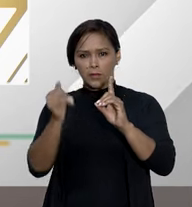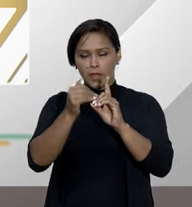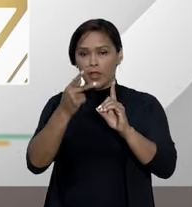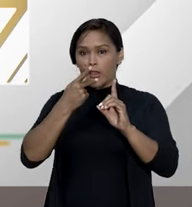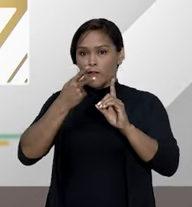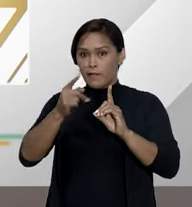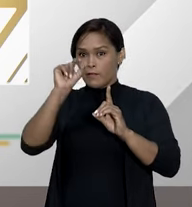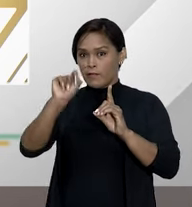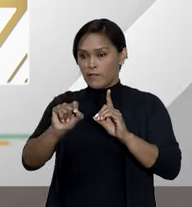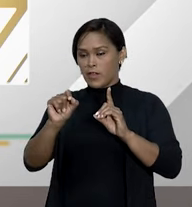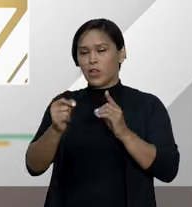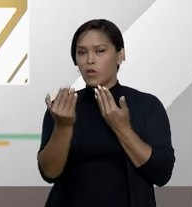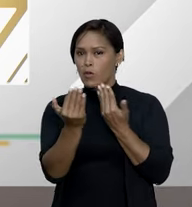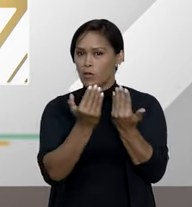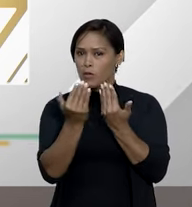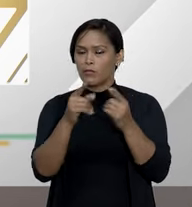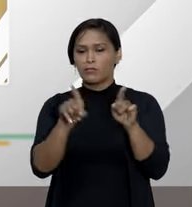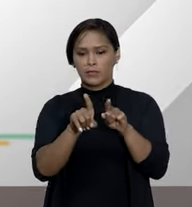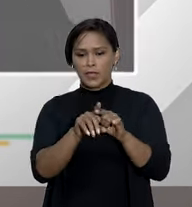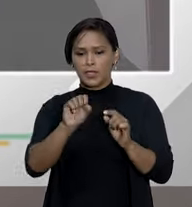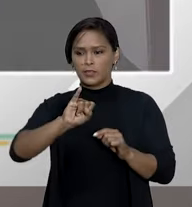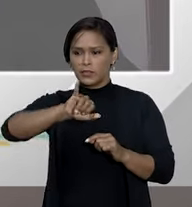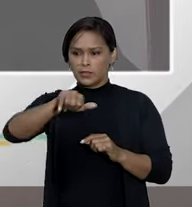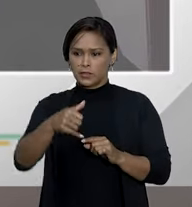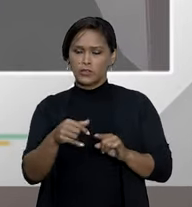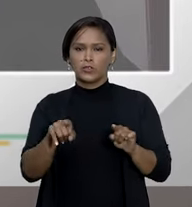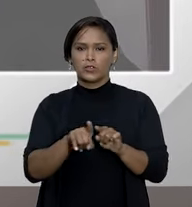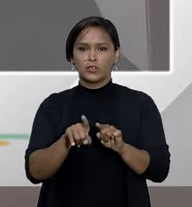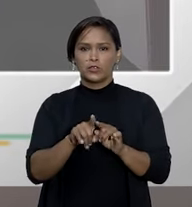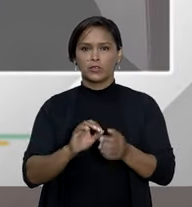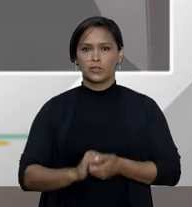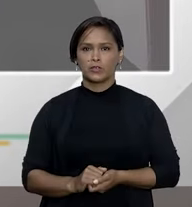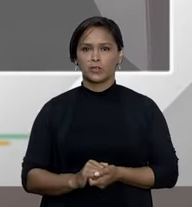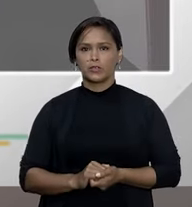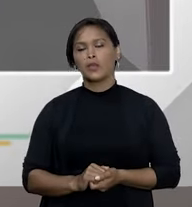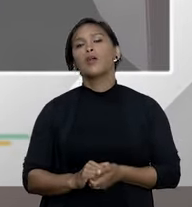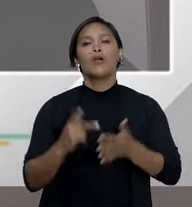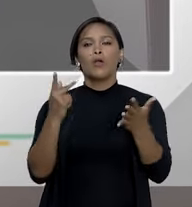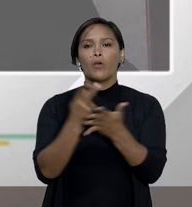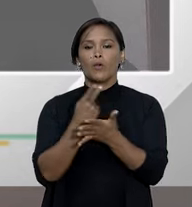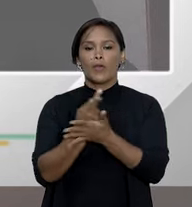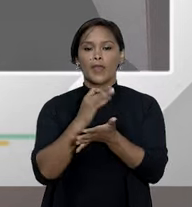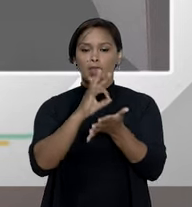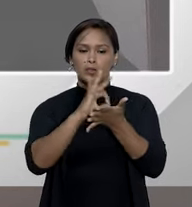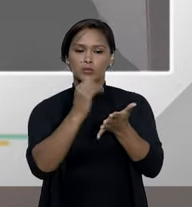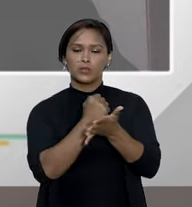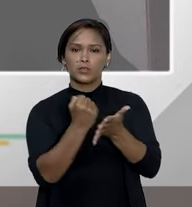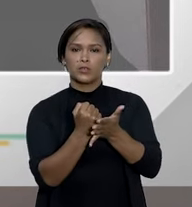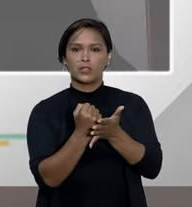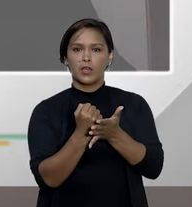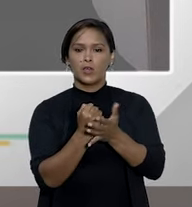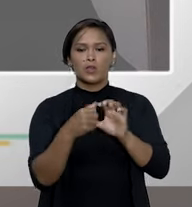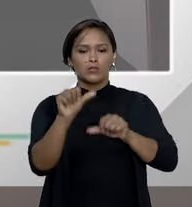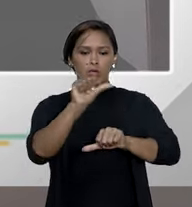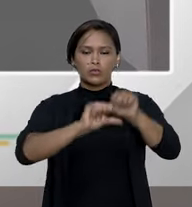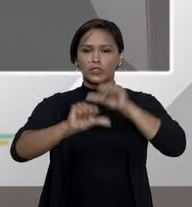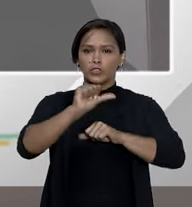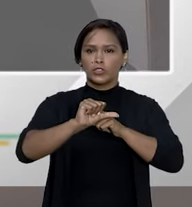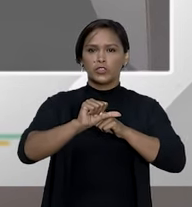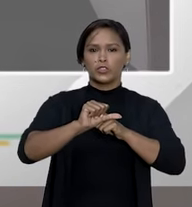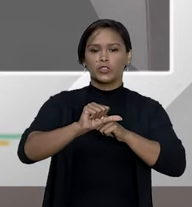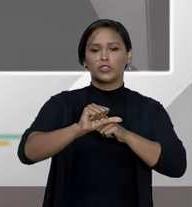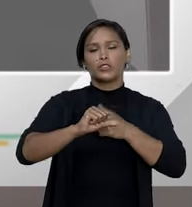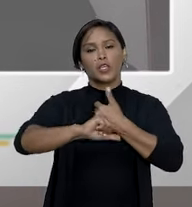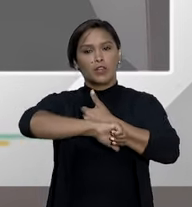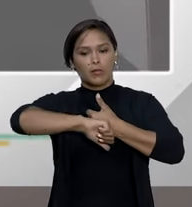é um entendimento cristalizado no STJ o mero inadimplemento contratual não gera dano moral esse é um